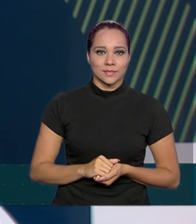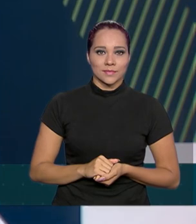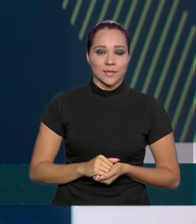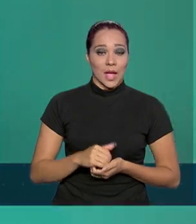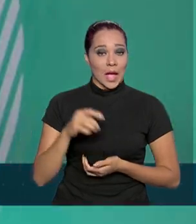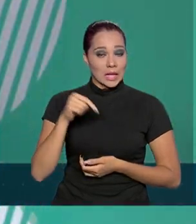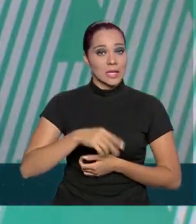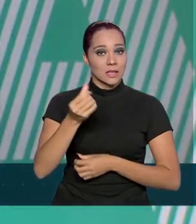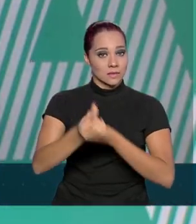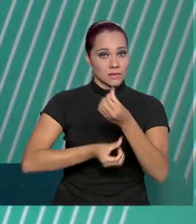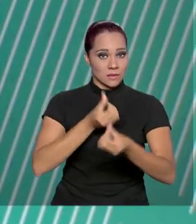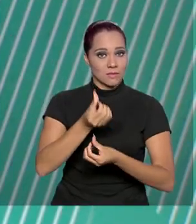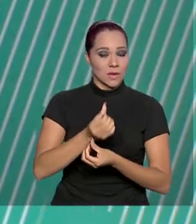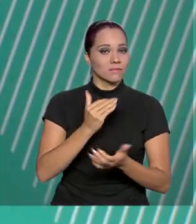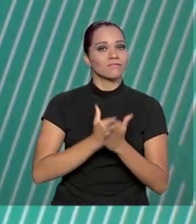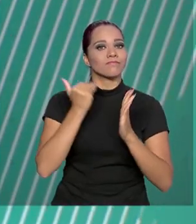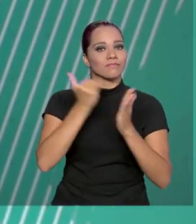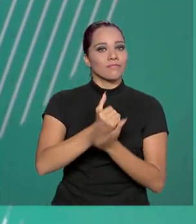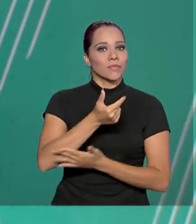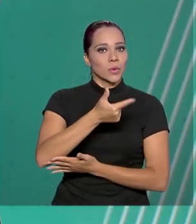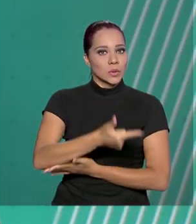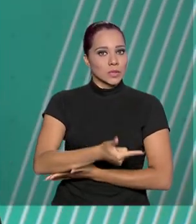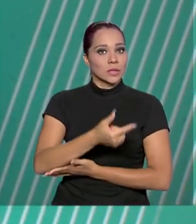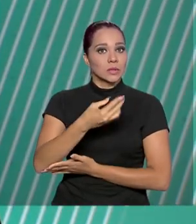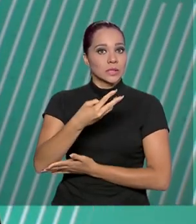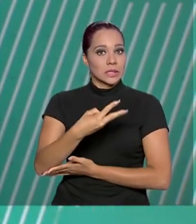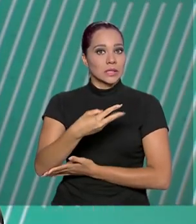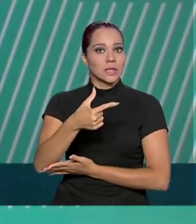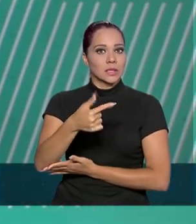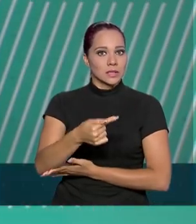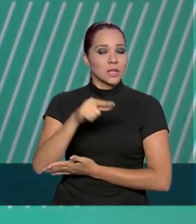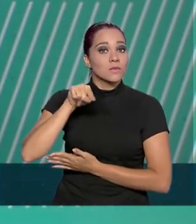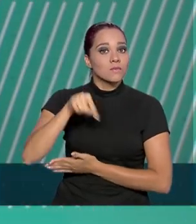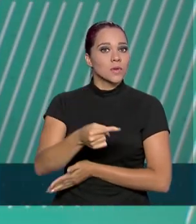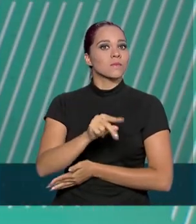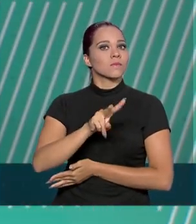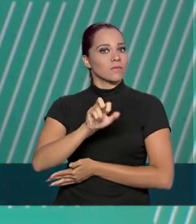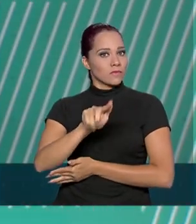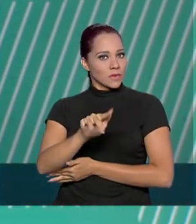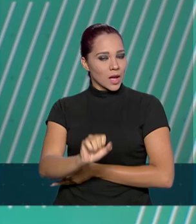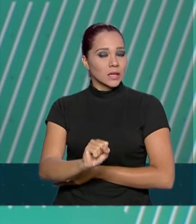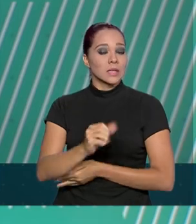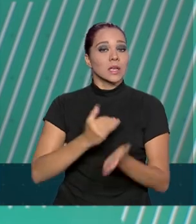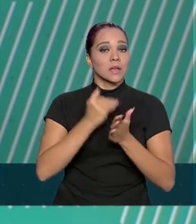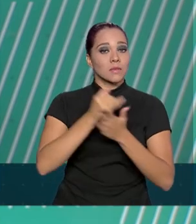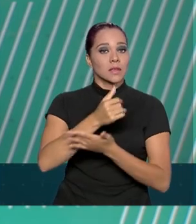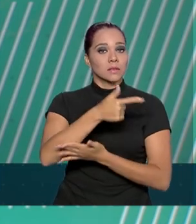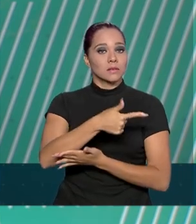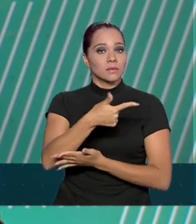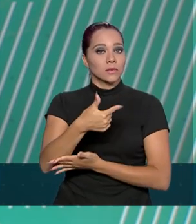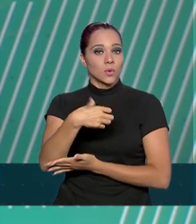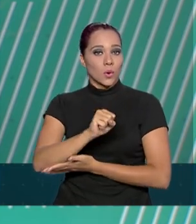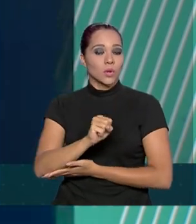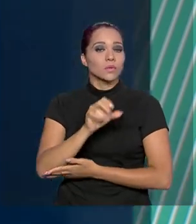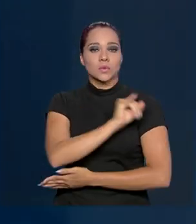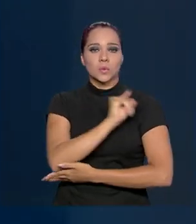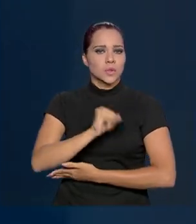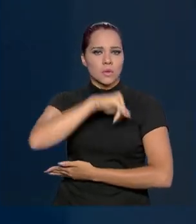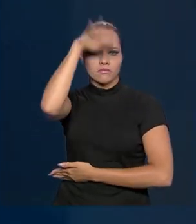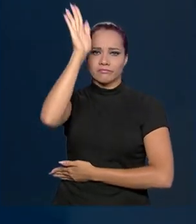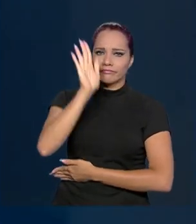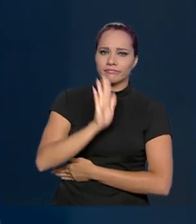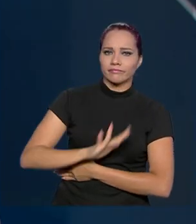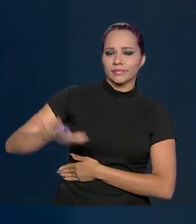Neste semestre, são mais de 237 mil vagas em 128 instituições de todo o país.